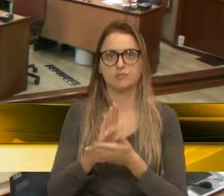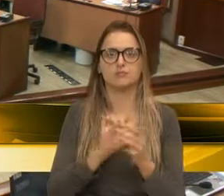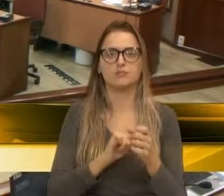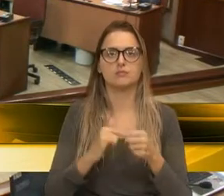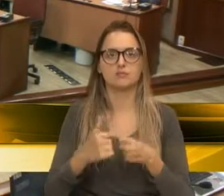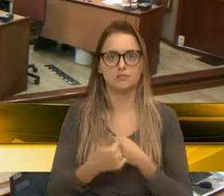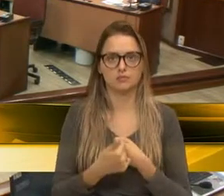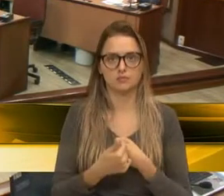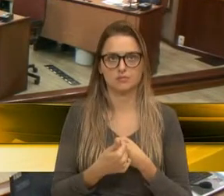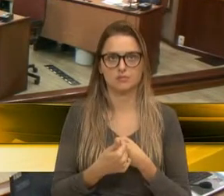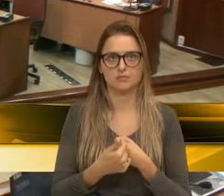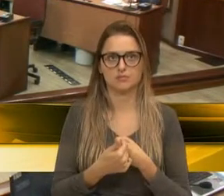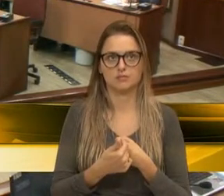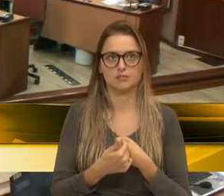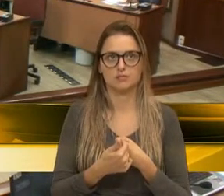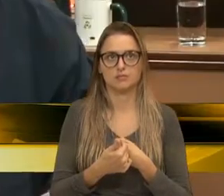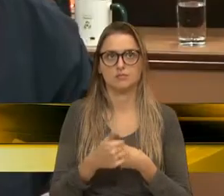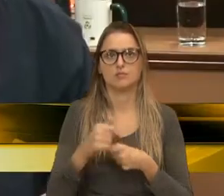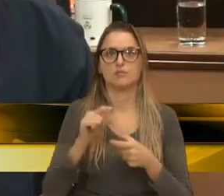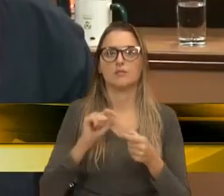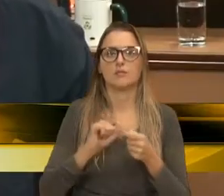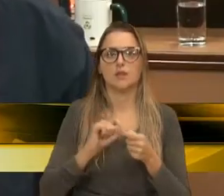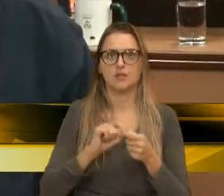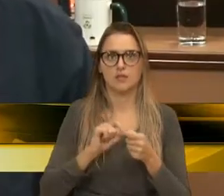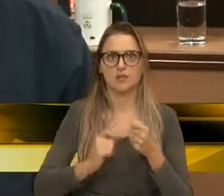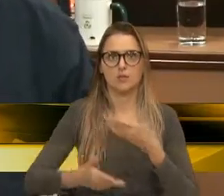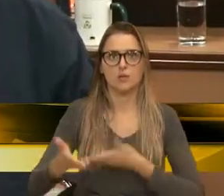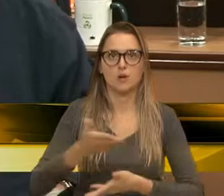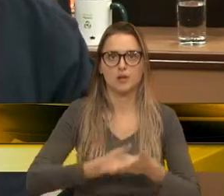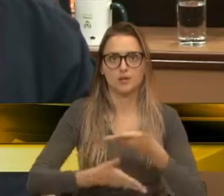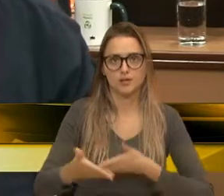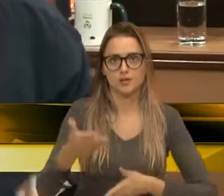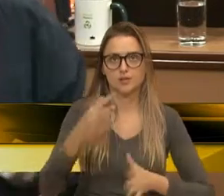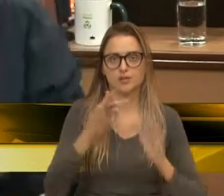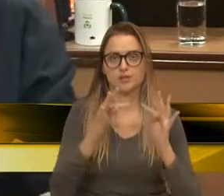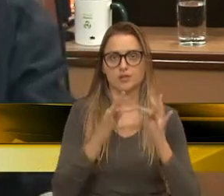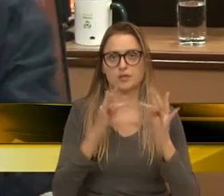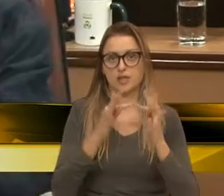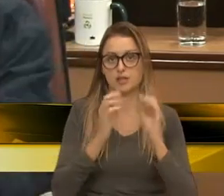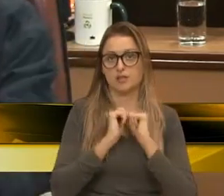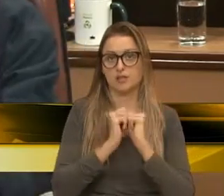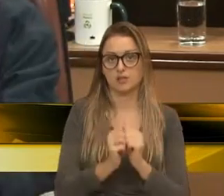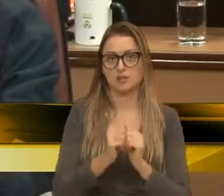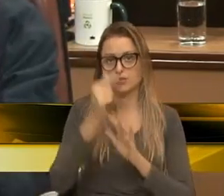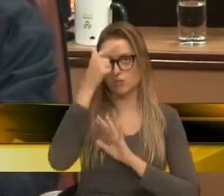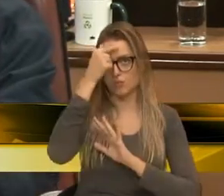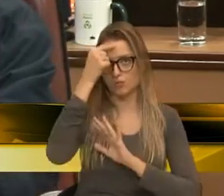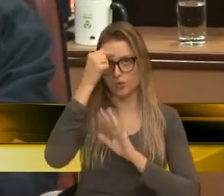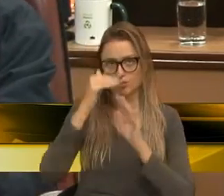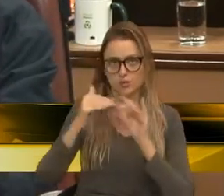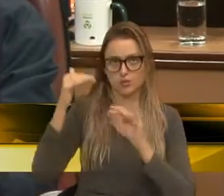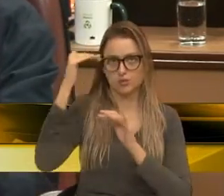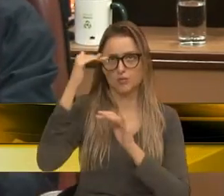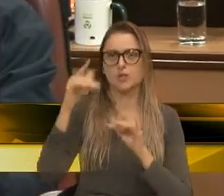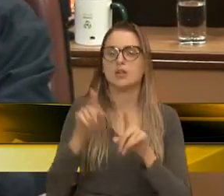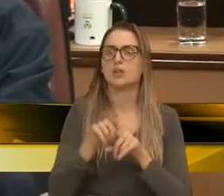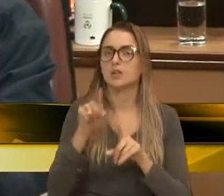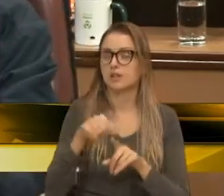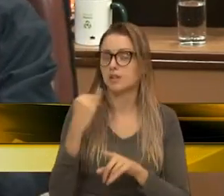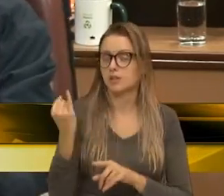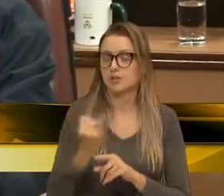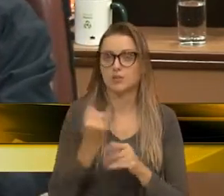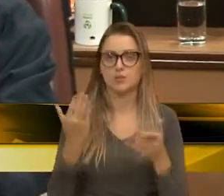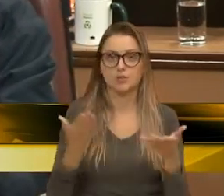a formar cooperação técnica com instituições de nível superior, extremamente pertinente hoje.